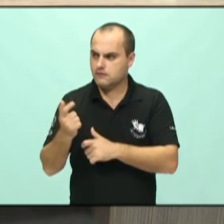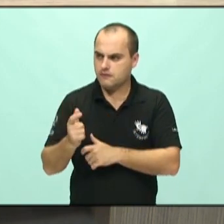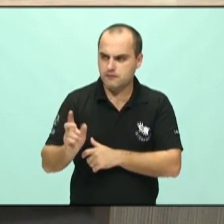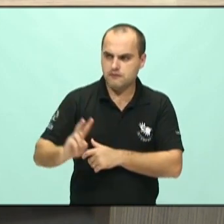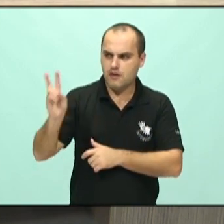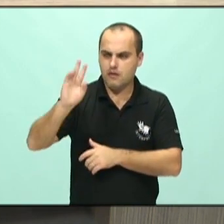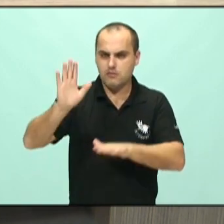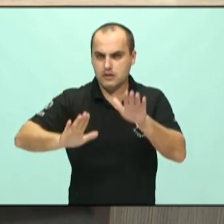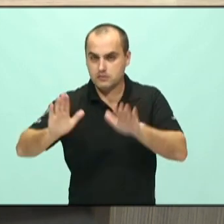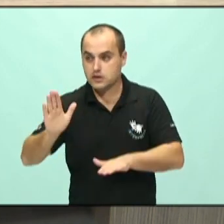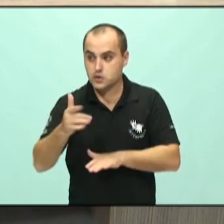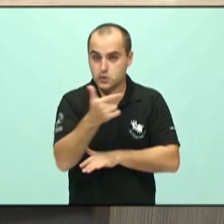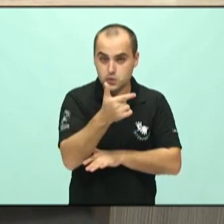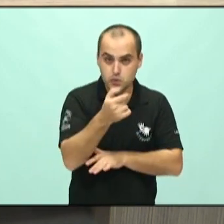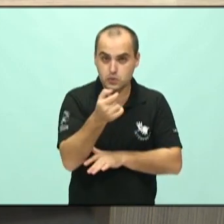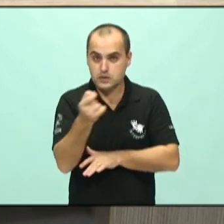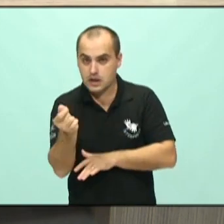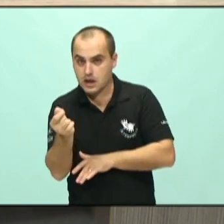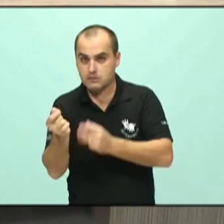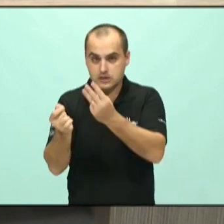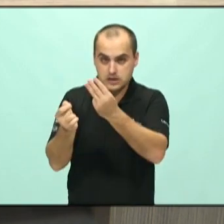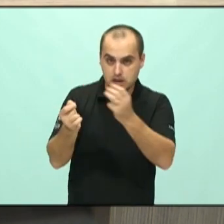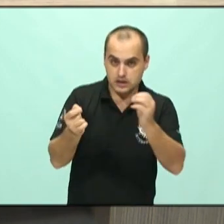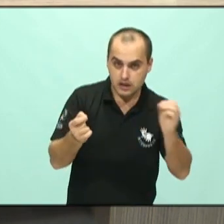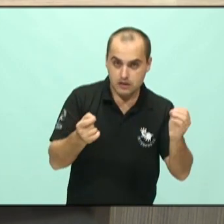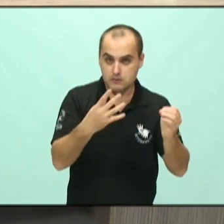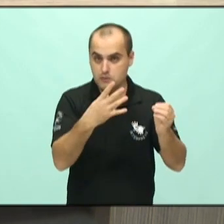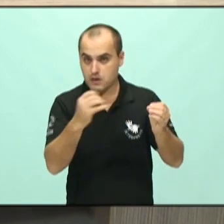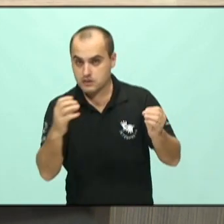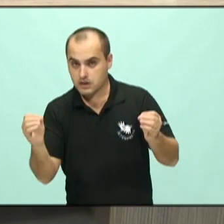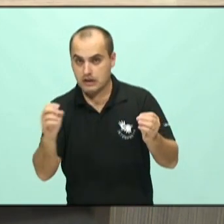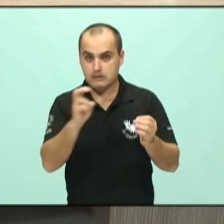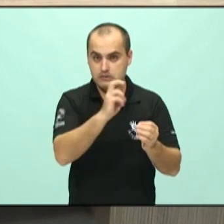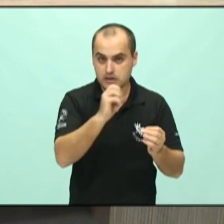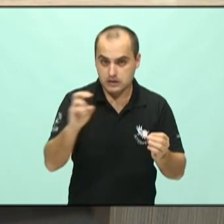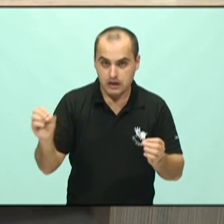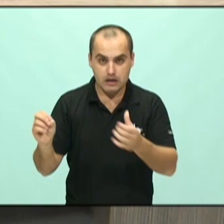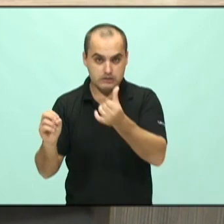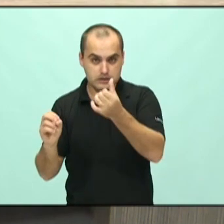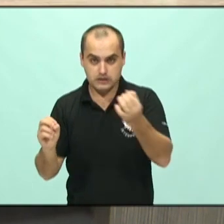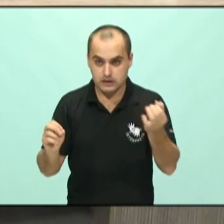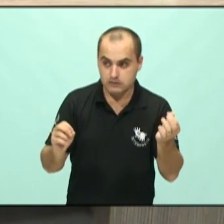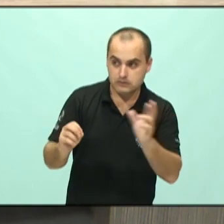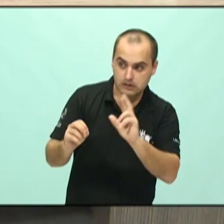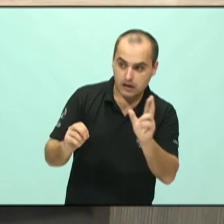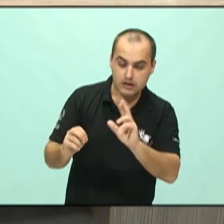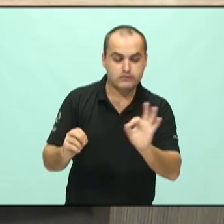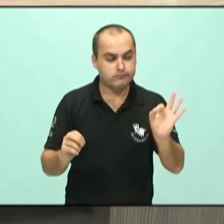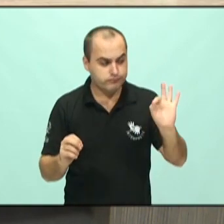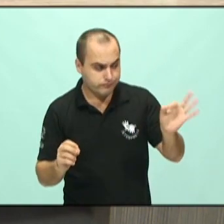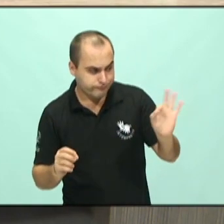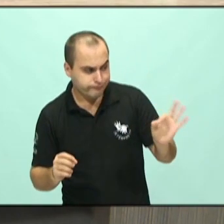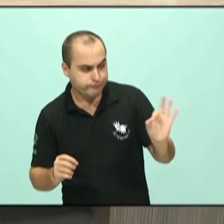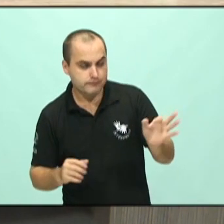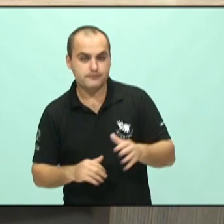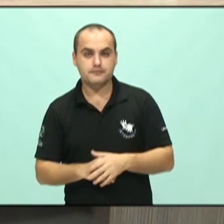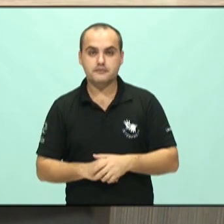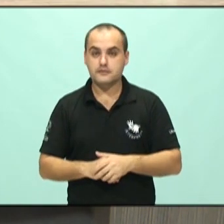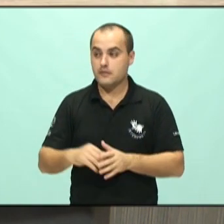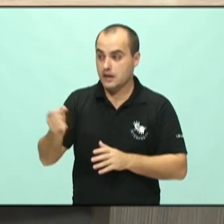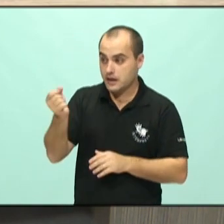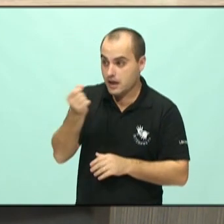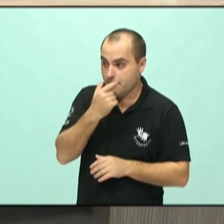200, 300, 400, 500 reais. 600, sim, justamente. E medicamentos que nem sempre estão